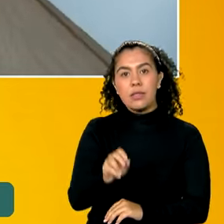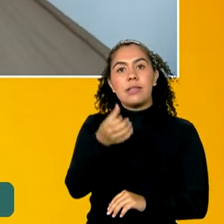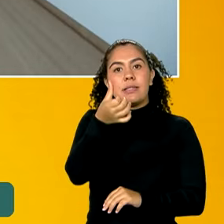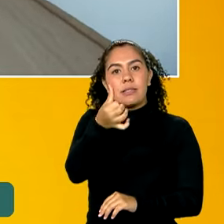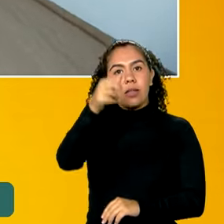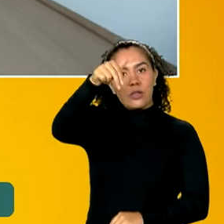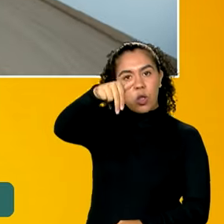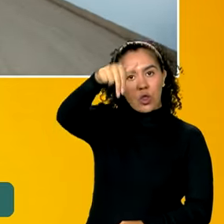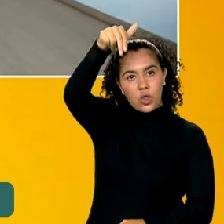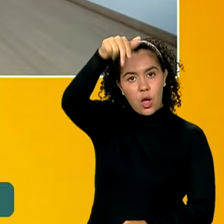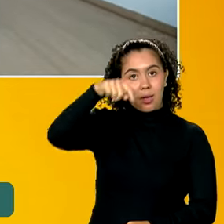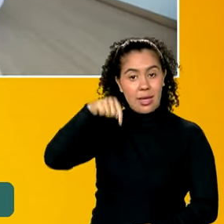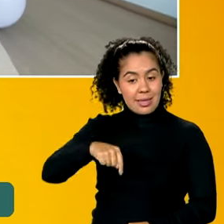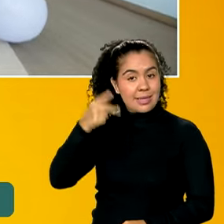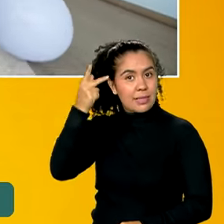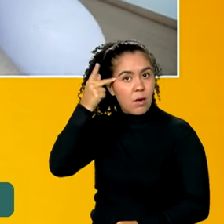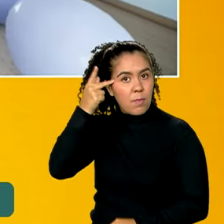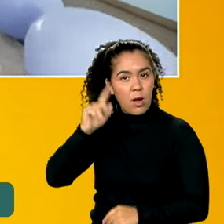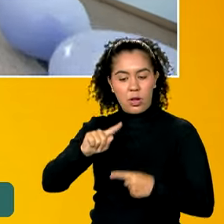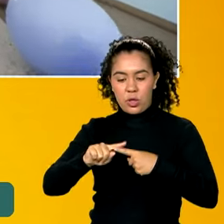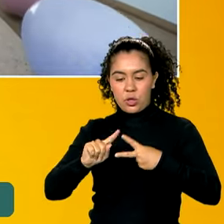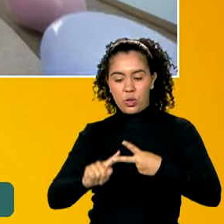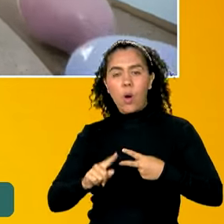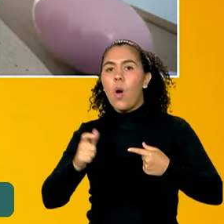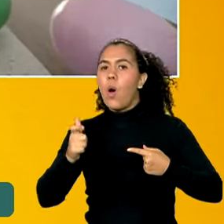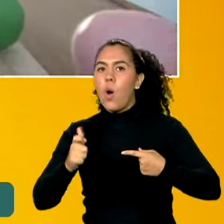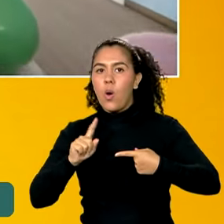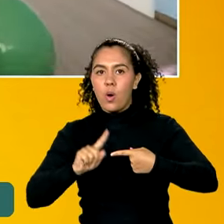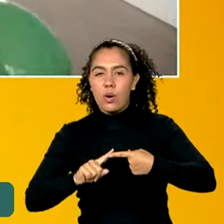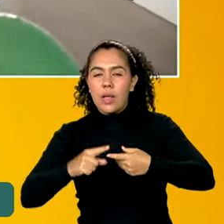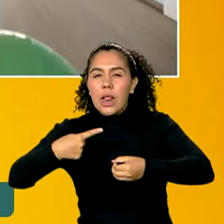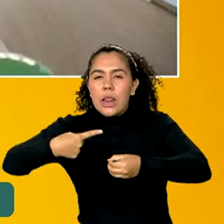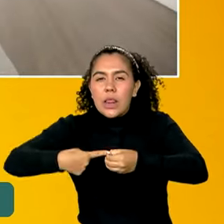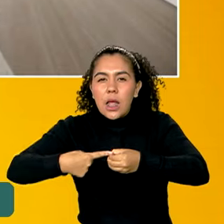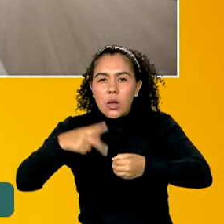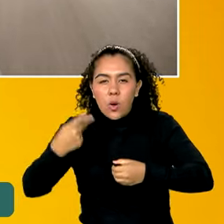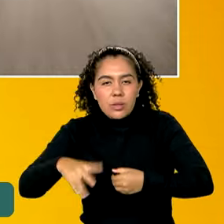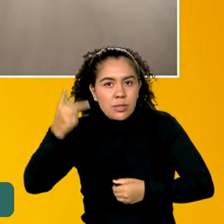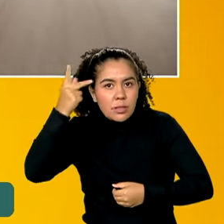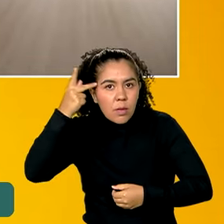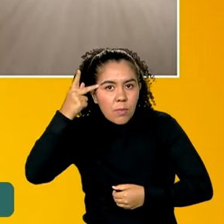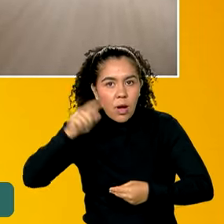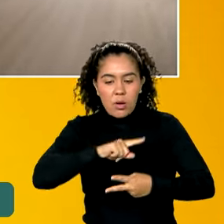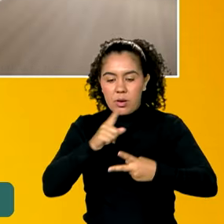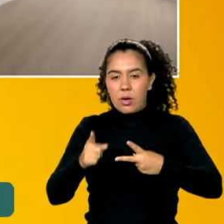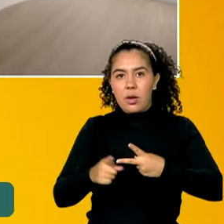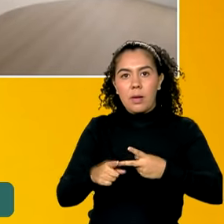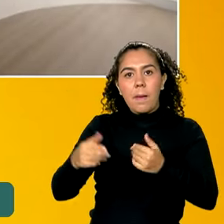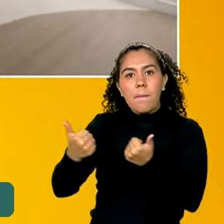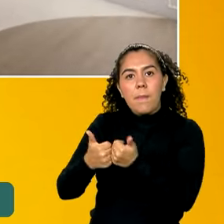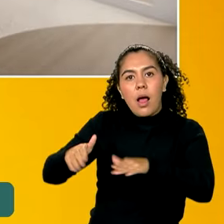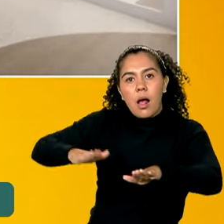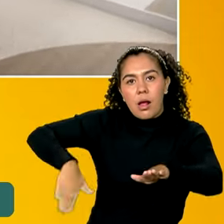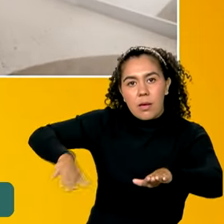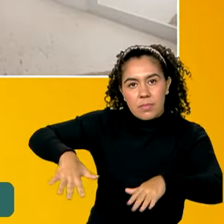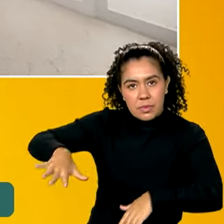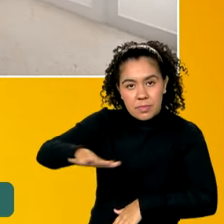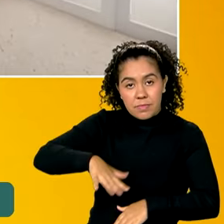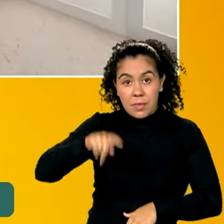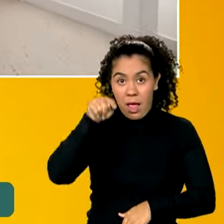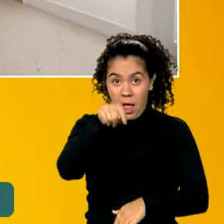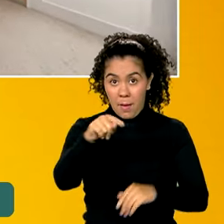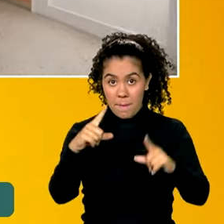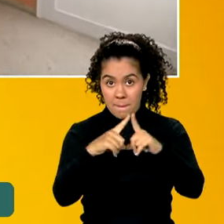São Paulo serão 2 um em Jaguariúna no interior do estado e outro no litoral aí em Brasília